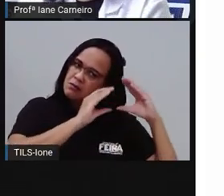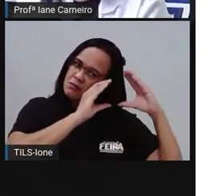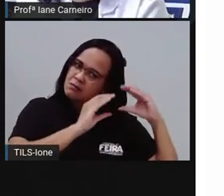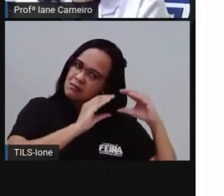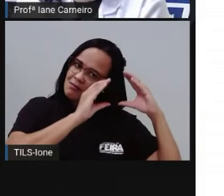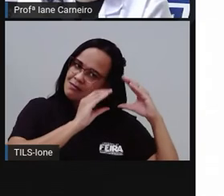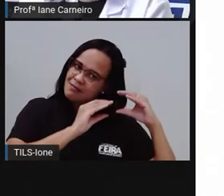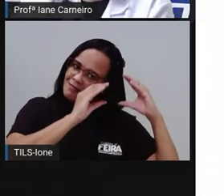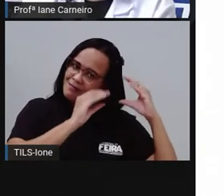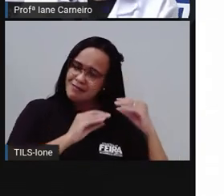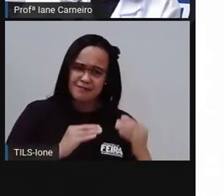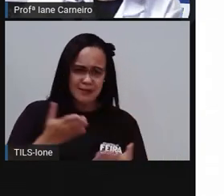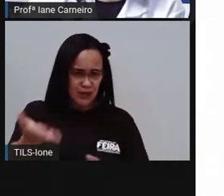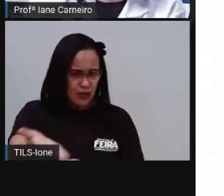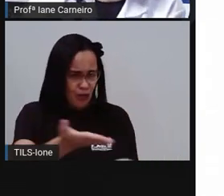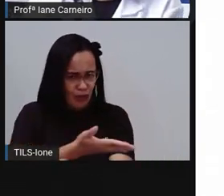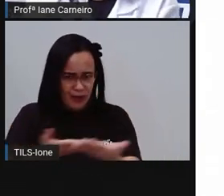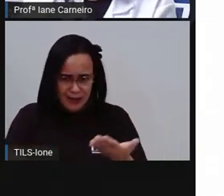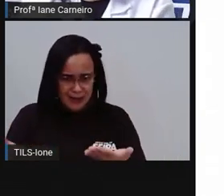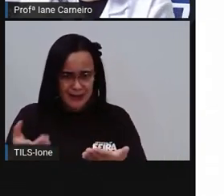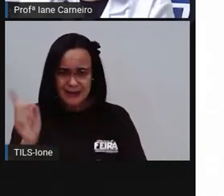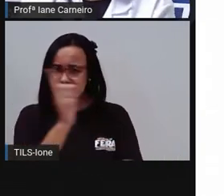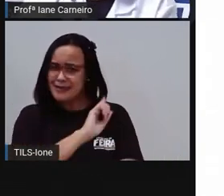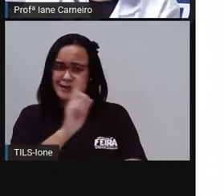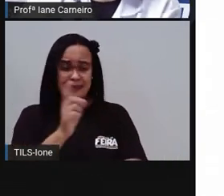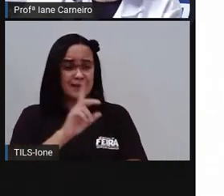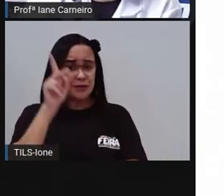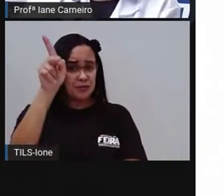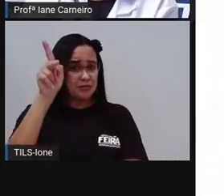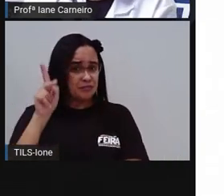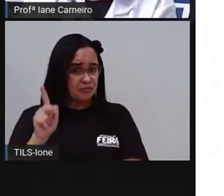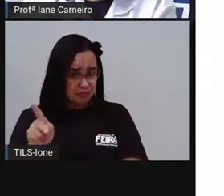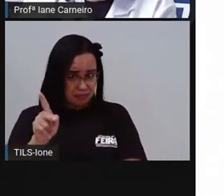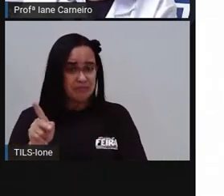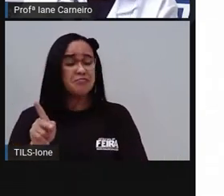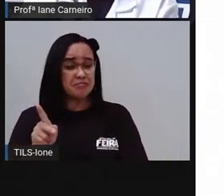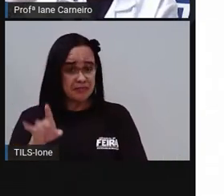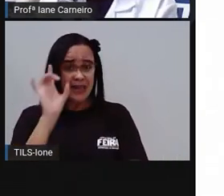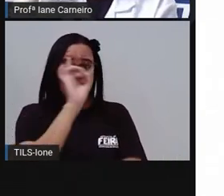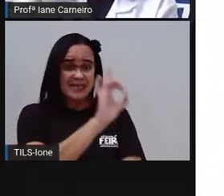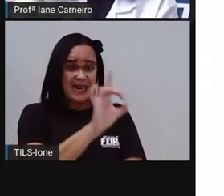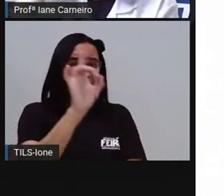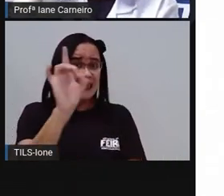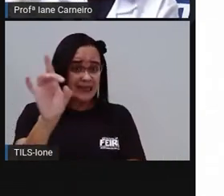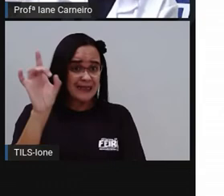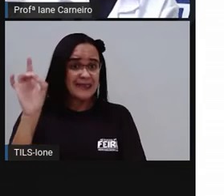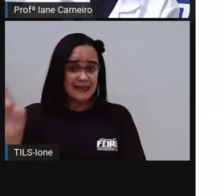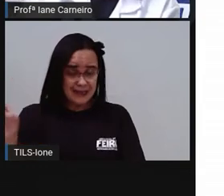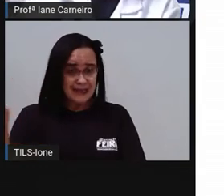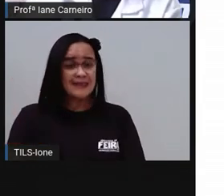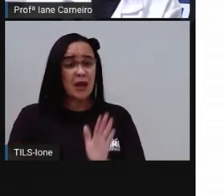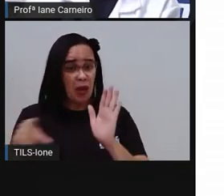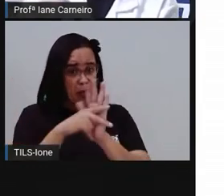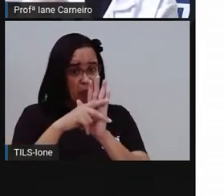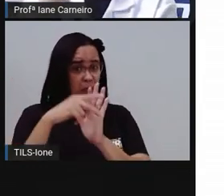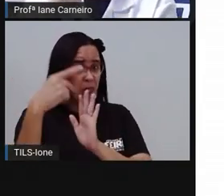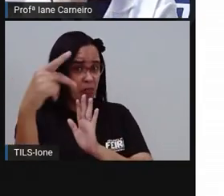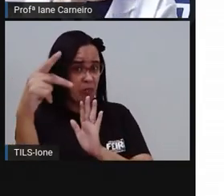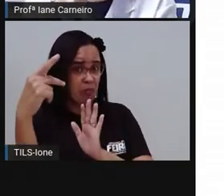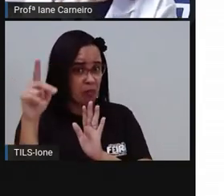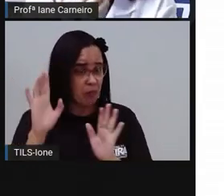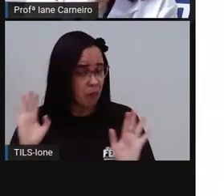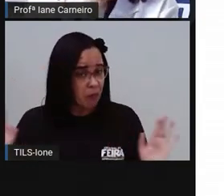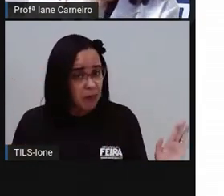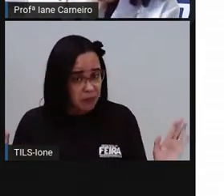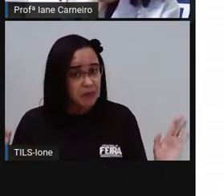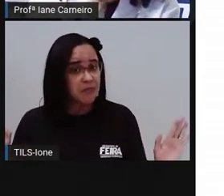cada um tenha o seu, né? Porque de noite, quando a gente está dormindo, a gente transpira, nossa cabeça transpira, né? A gente